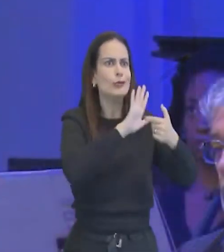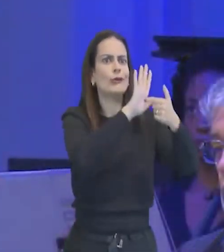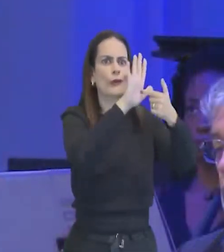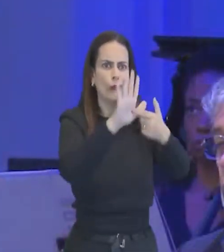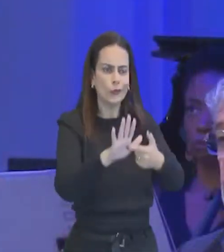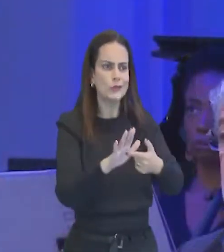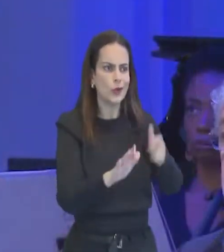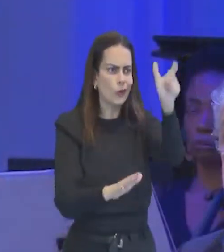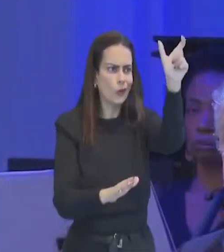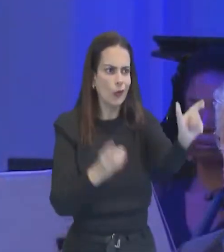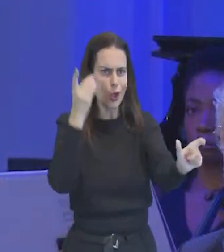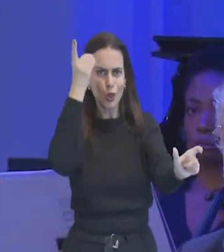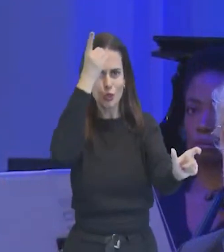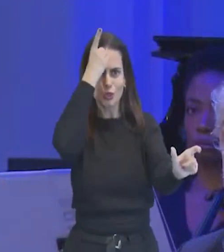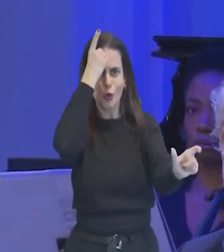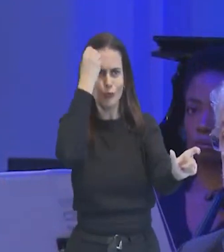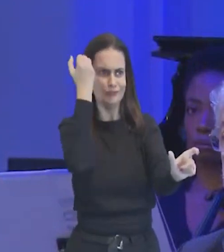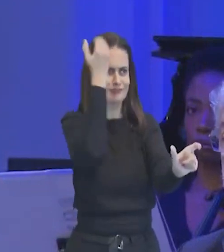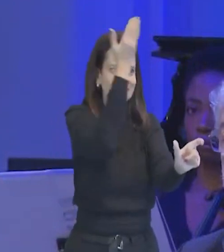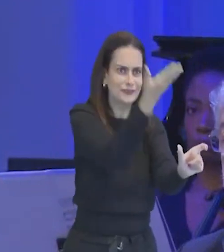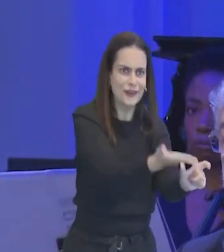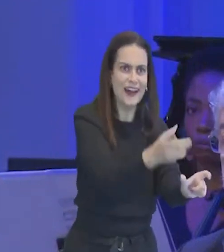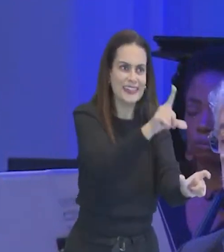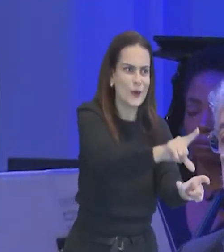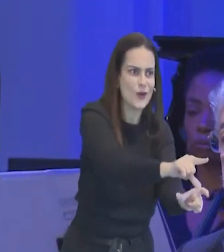sobre uma pessoa, e Deus separa aquela pessoa,